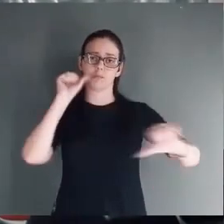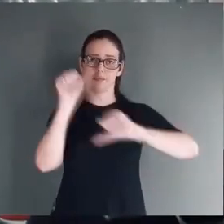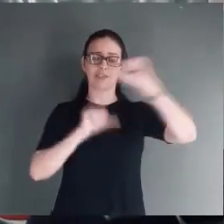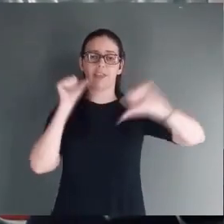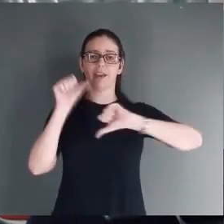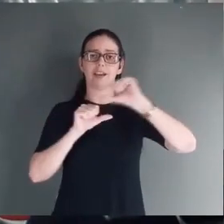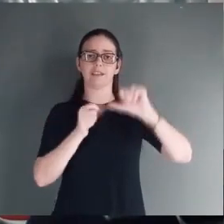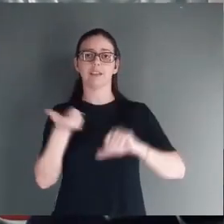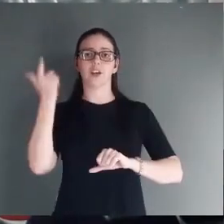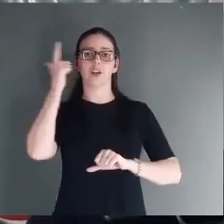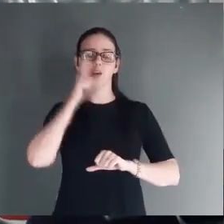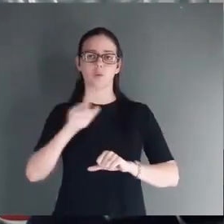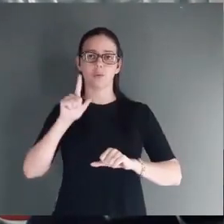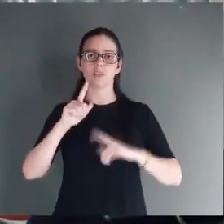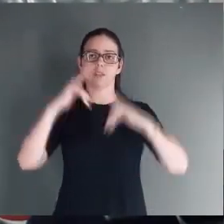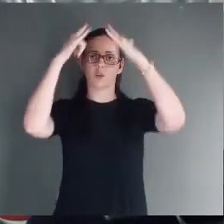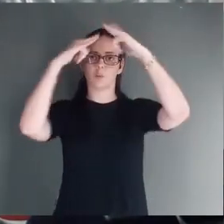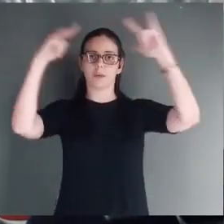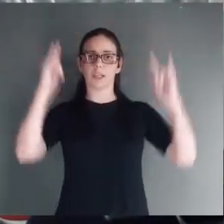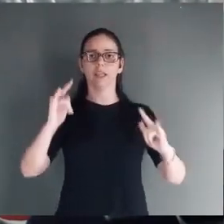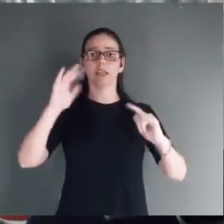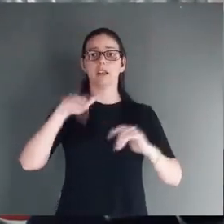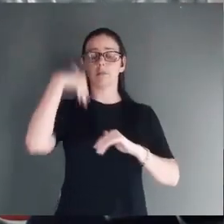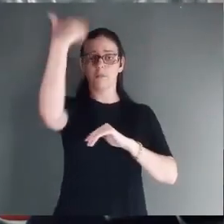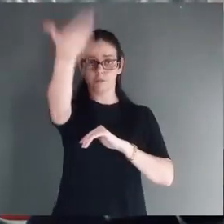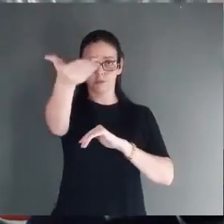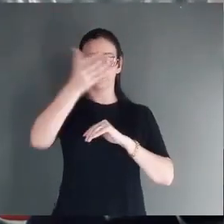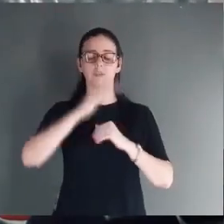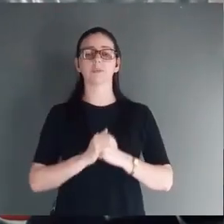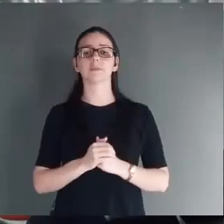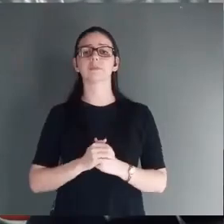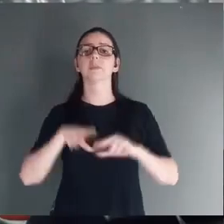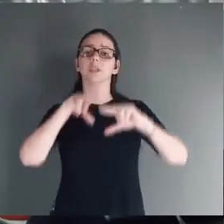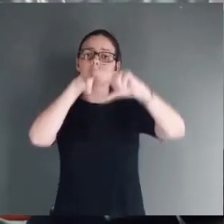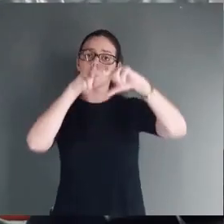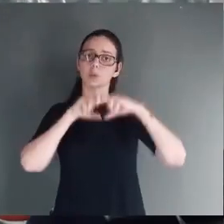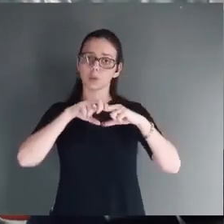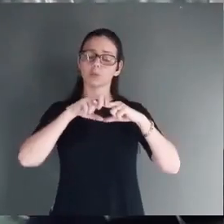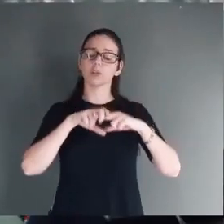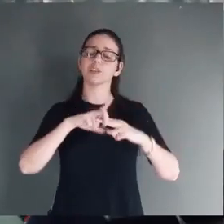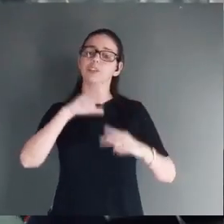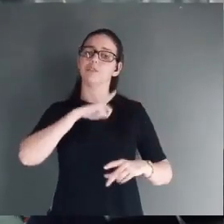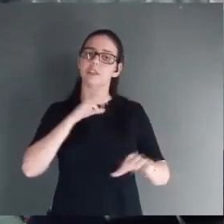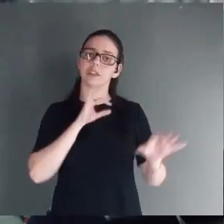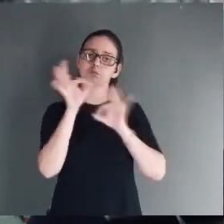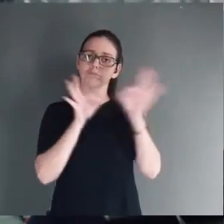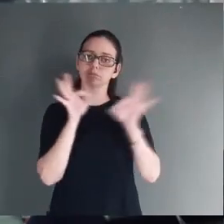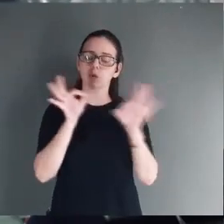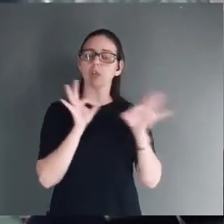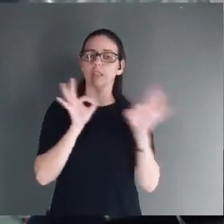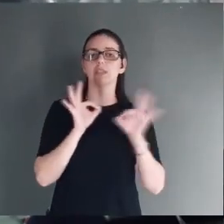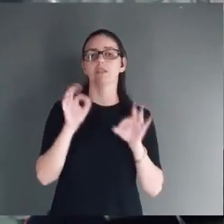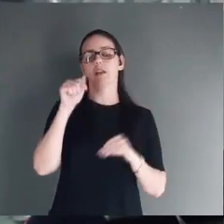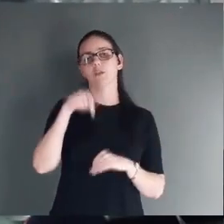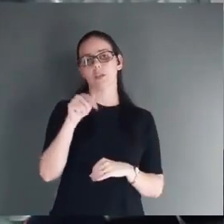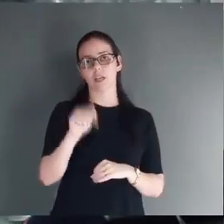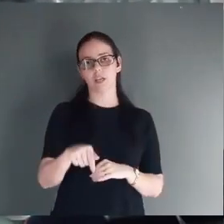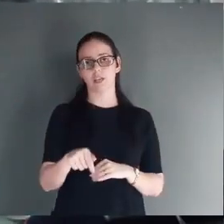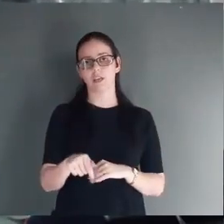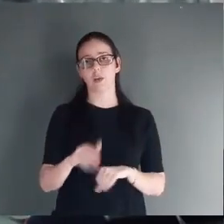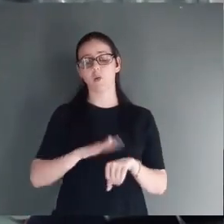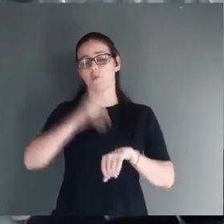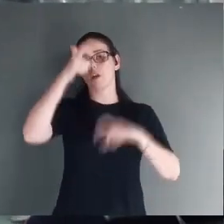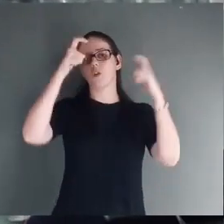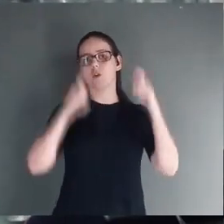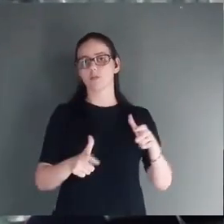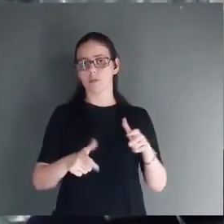Conseguimos uma tenda Ali pra fora também Então Estará tudo Bem organizadinho aqui O